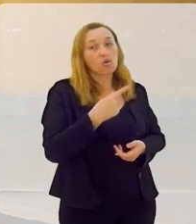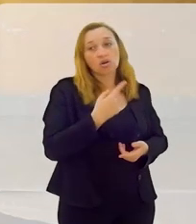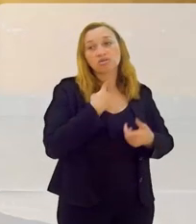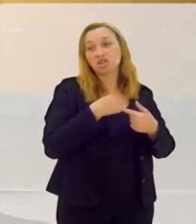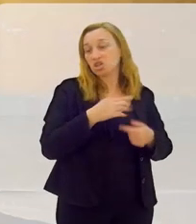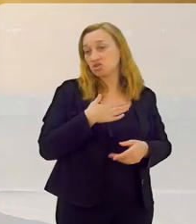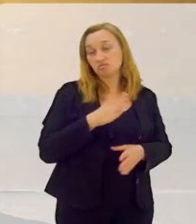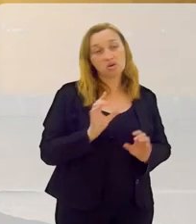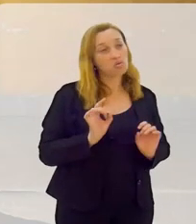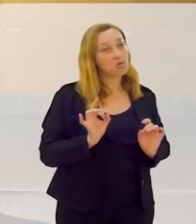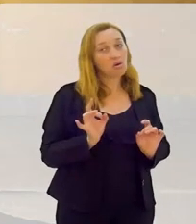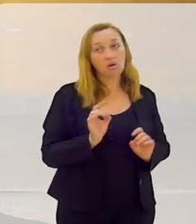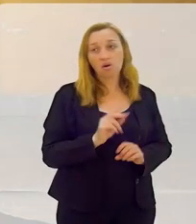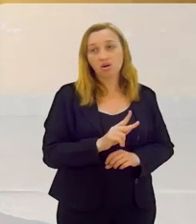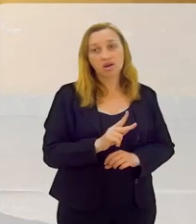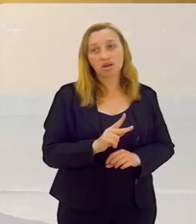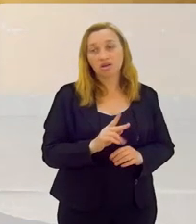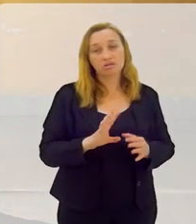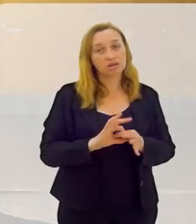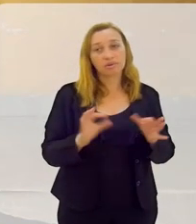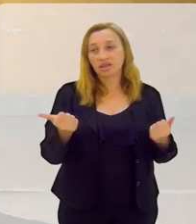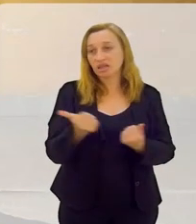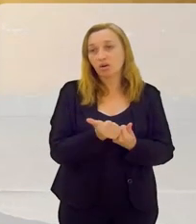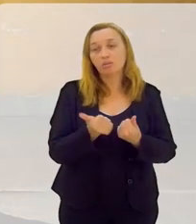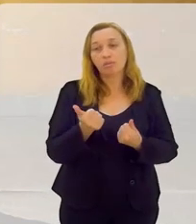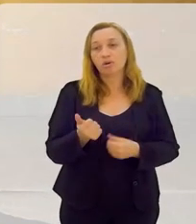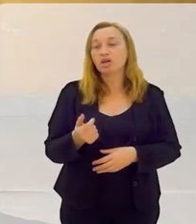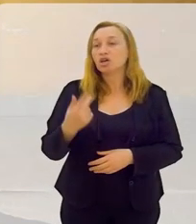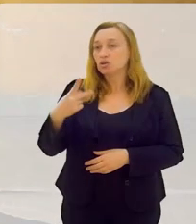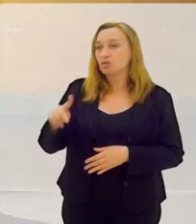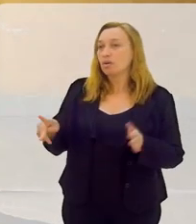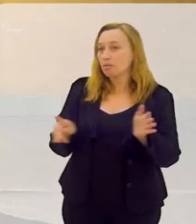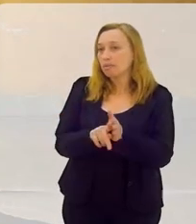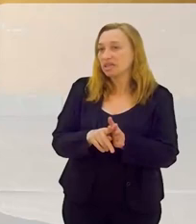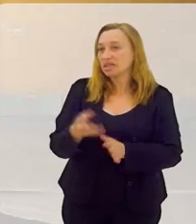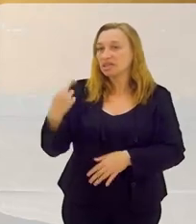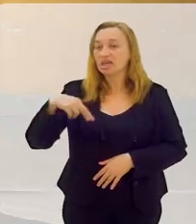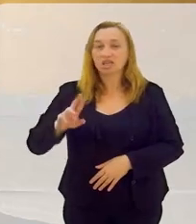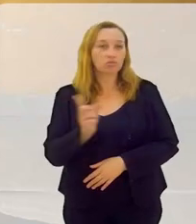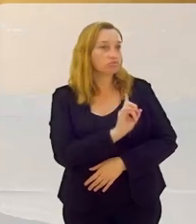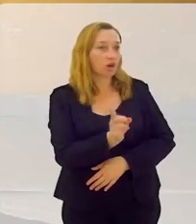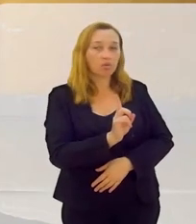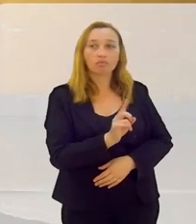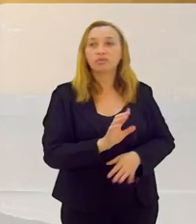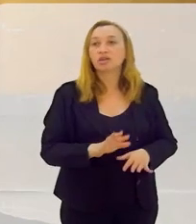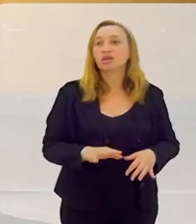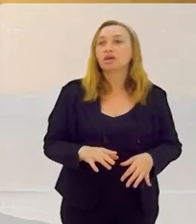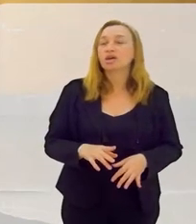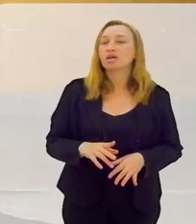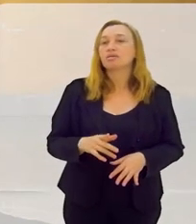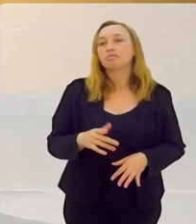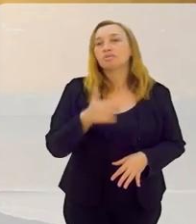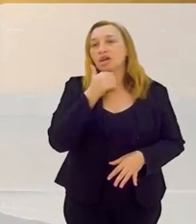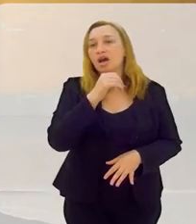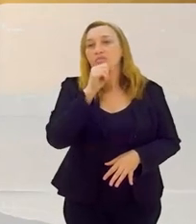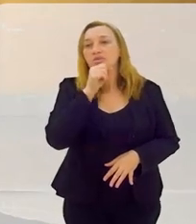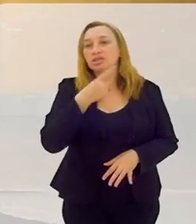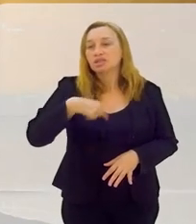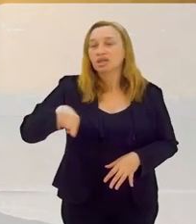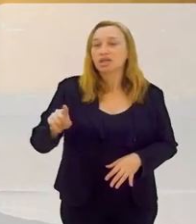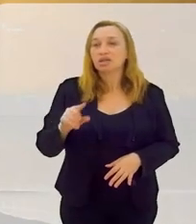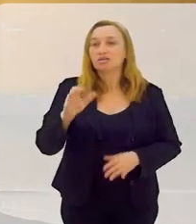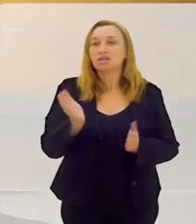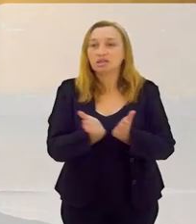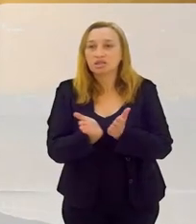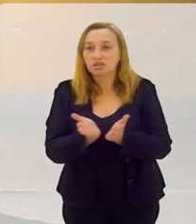fazer, que eu quero fazer, que o que ela me dá é total apoio. Sua mãe é da religião? Não, não, minha mãe não é da religião. minha mãe ultimamente